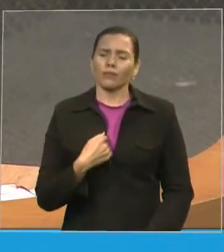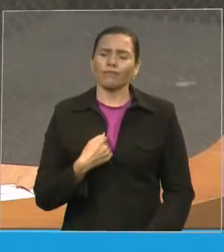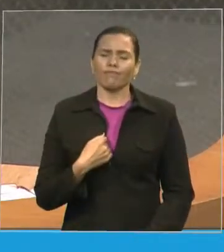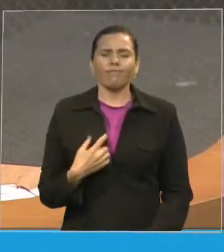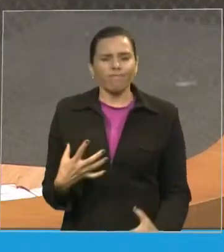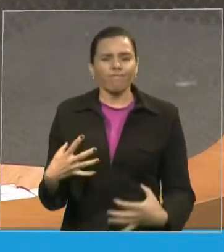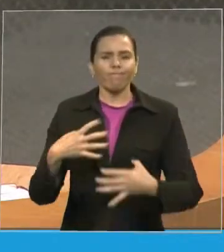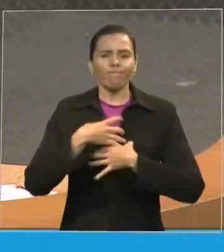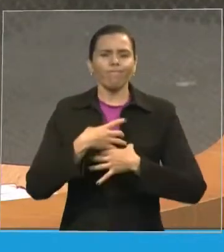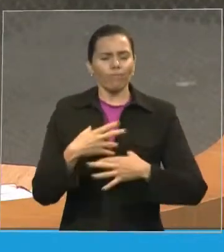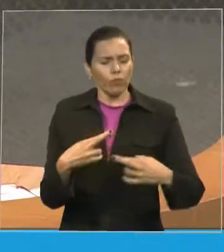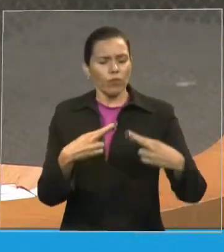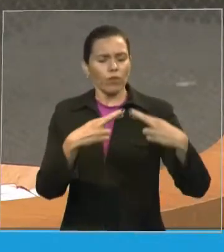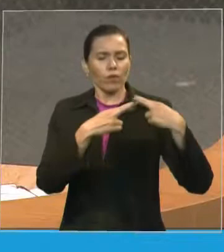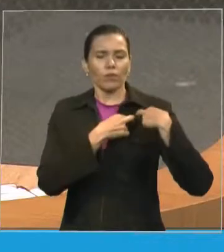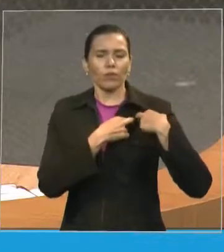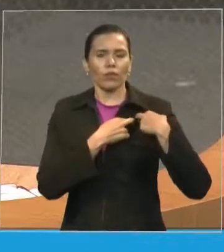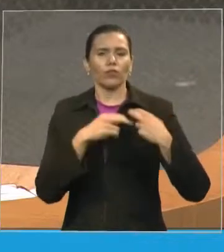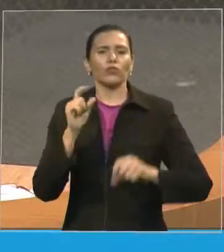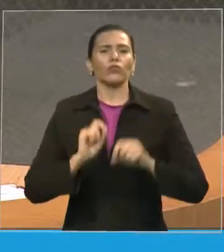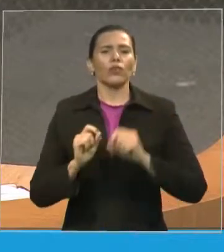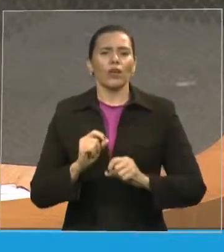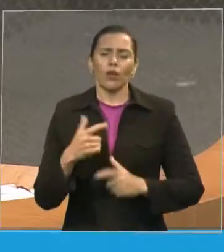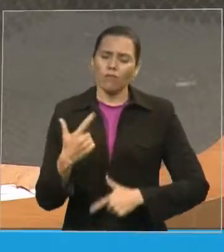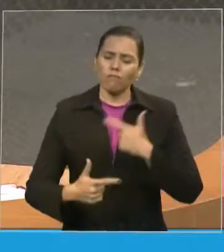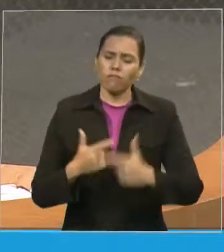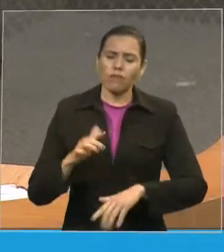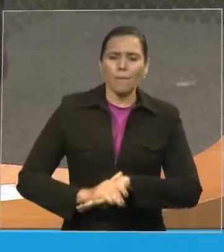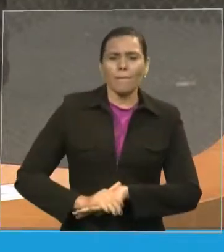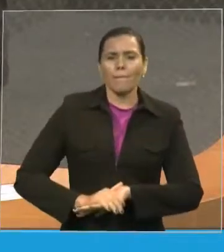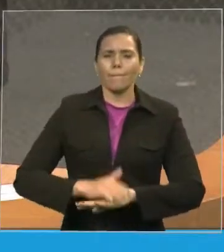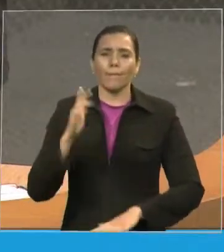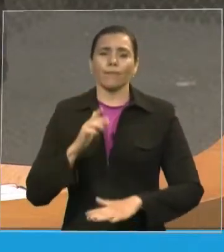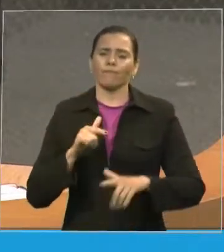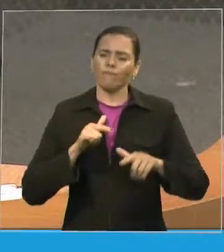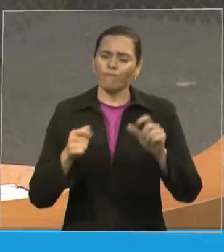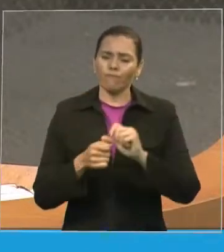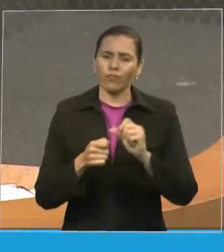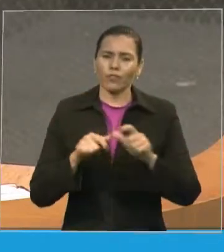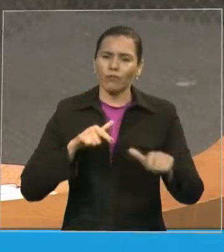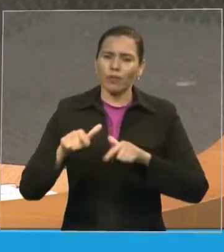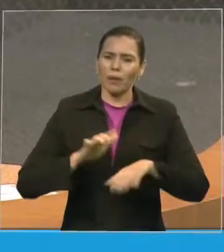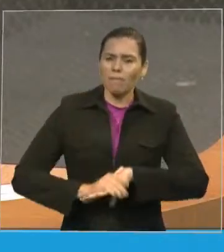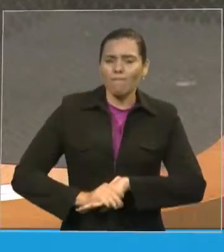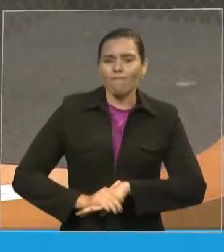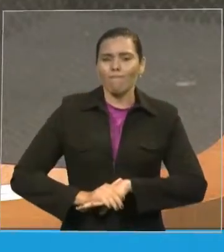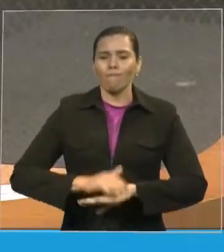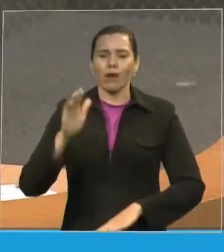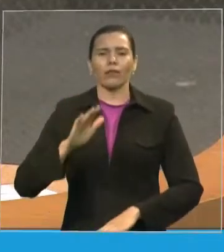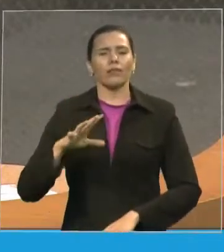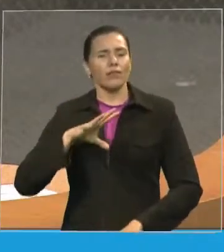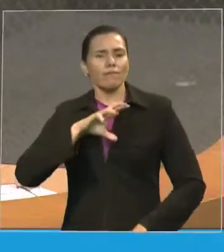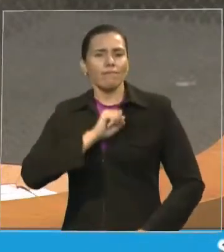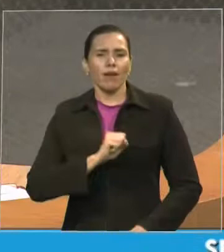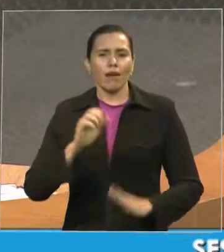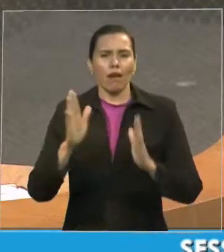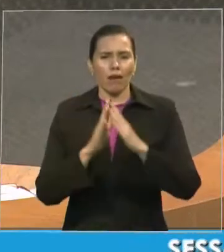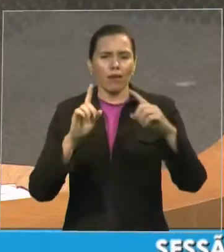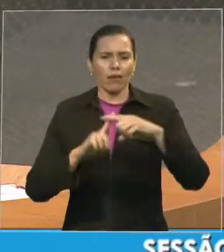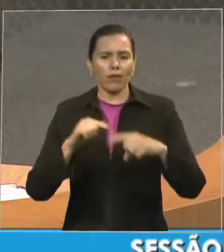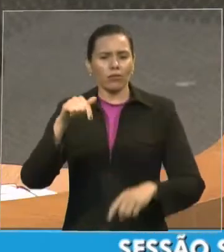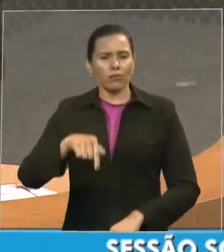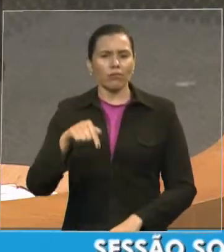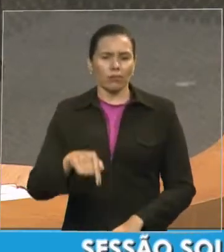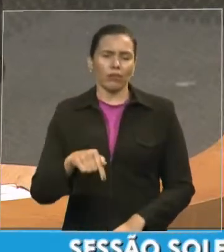fazendo a obra do Senhor. De continuar amando essa igreja aqui no estado do Maranhão. De